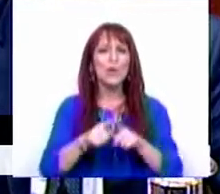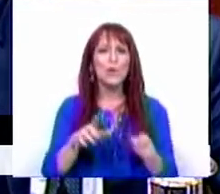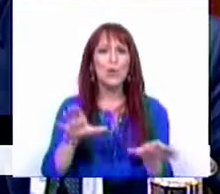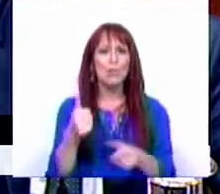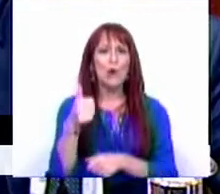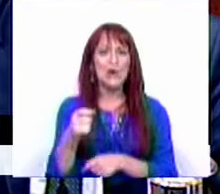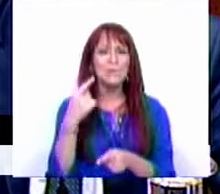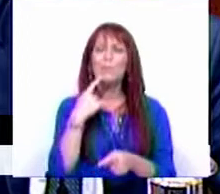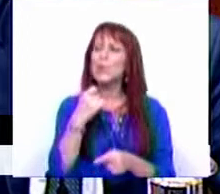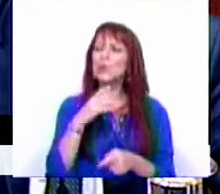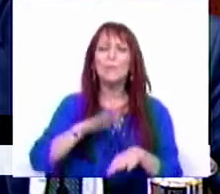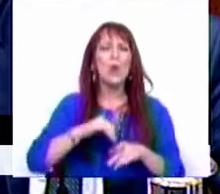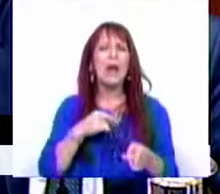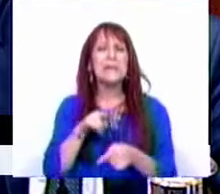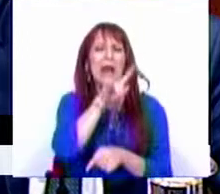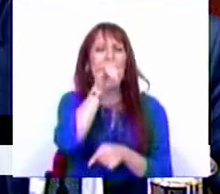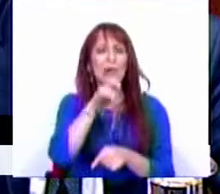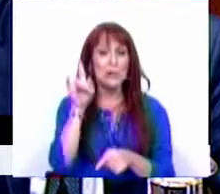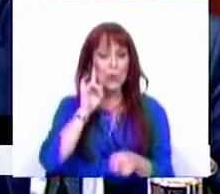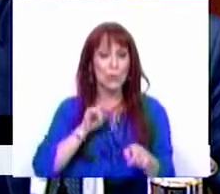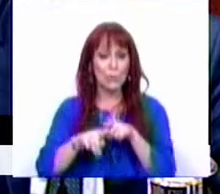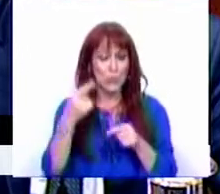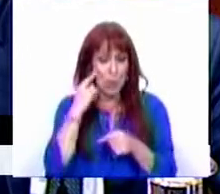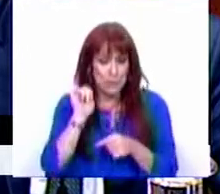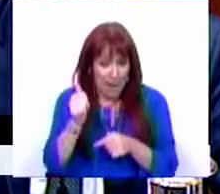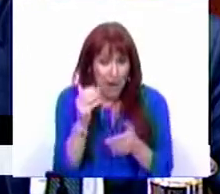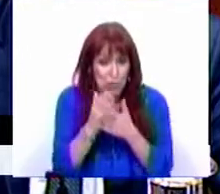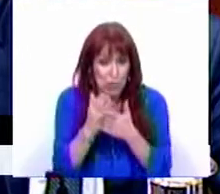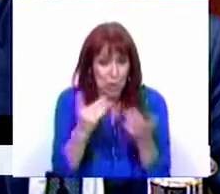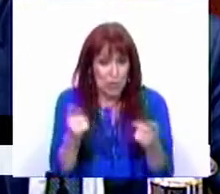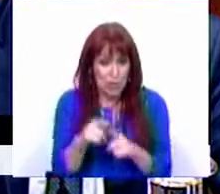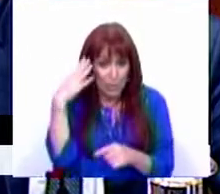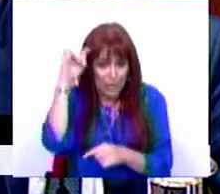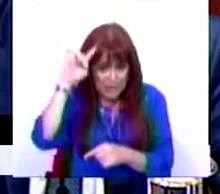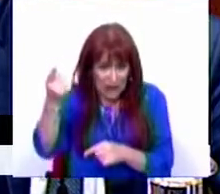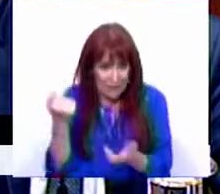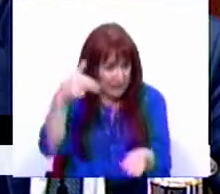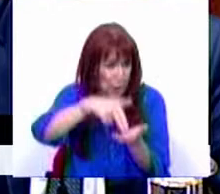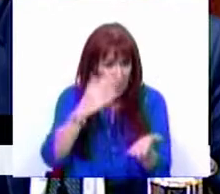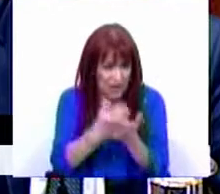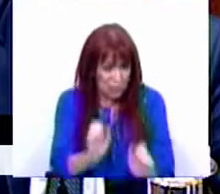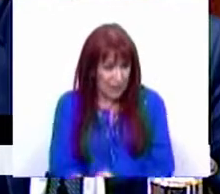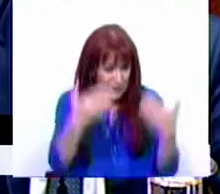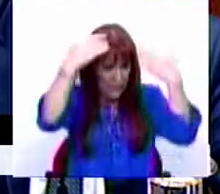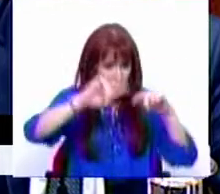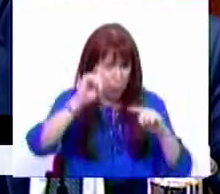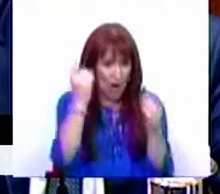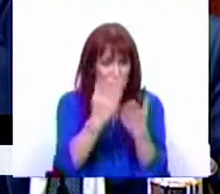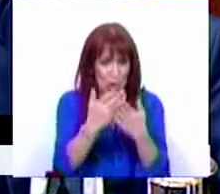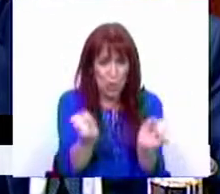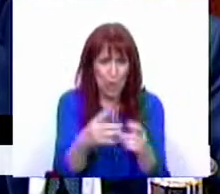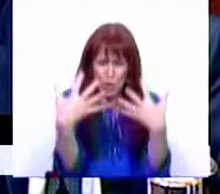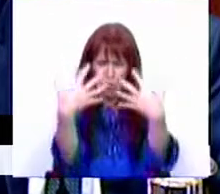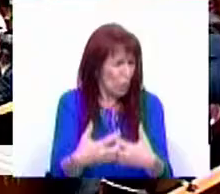Esquerda levantou perguntas sobre essa questão. A senhora deputada conhece bem as escolas, sabe que esses professores estão lá. Desde o início do ano letivo, não havendo